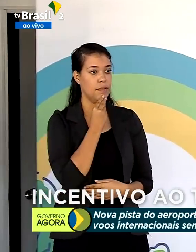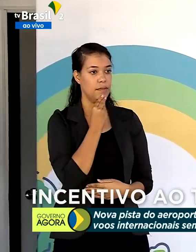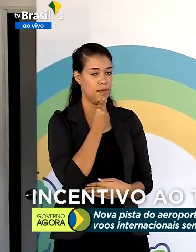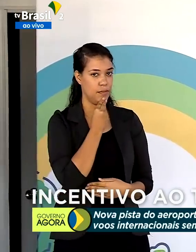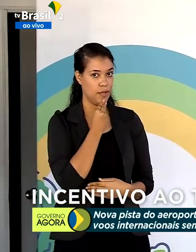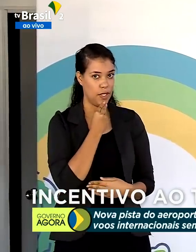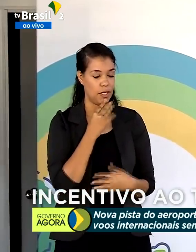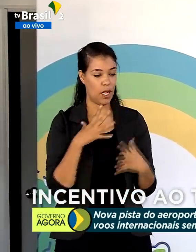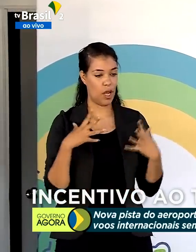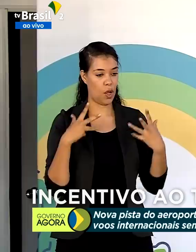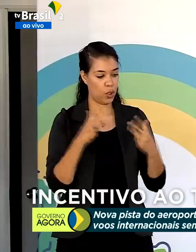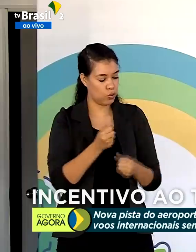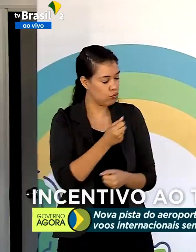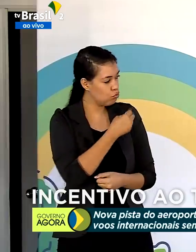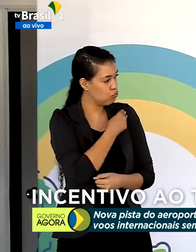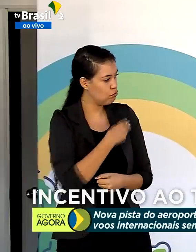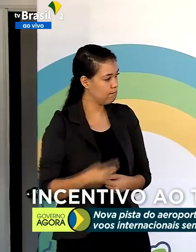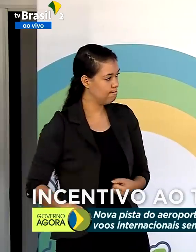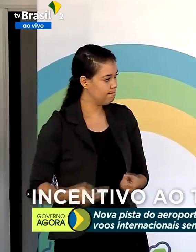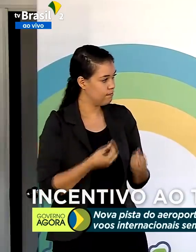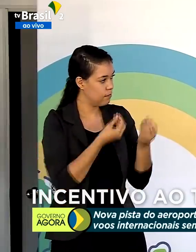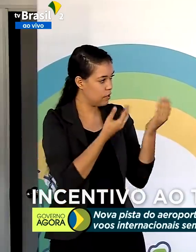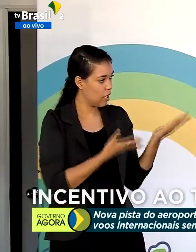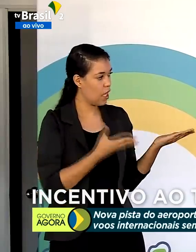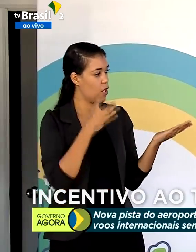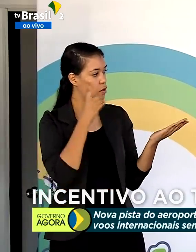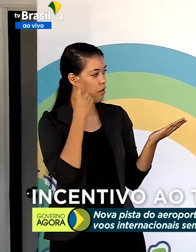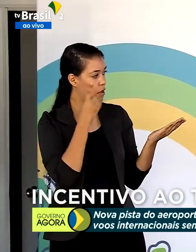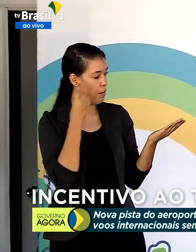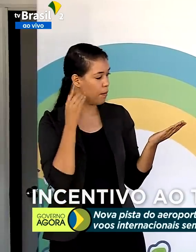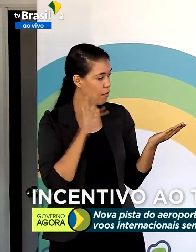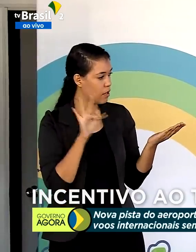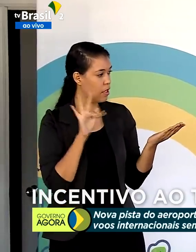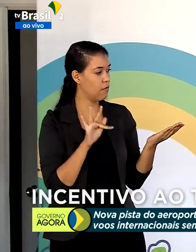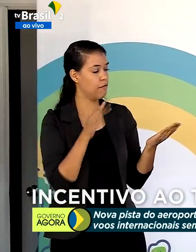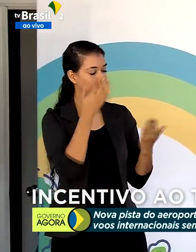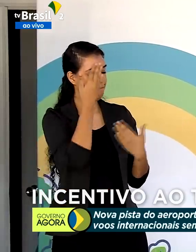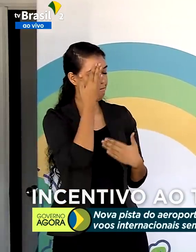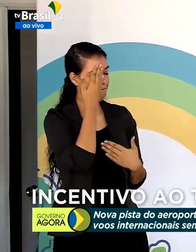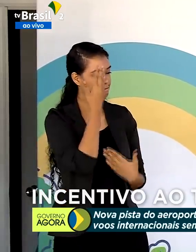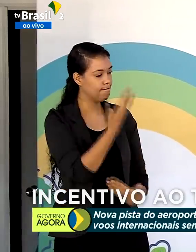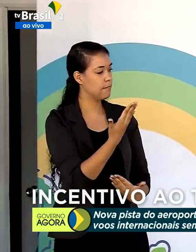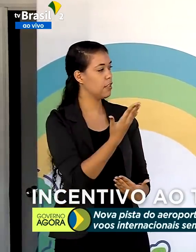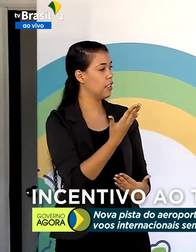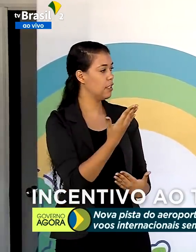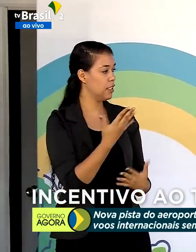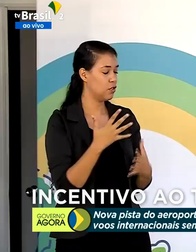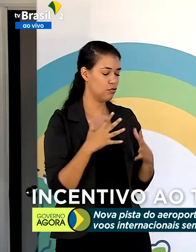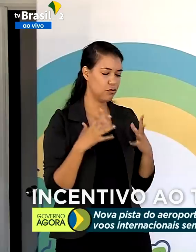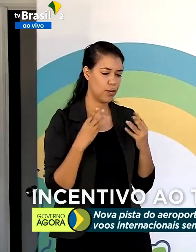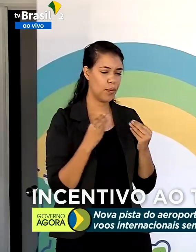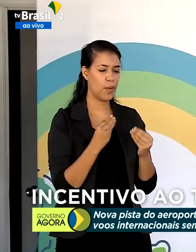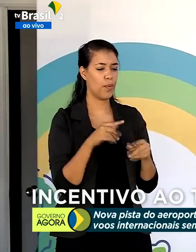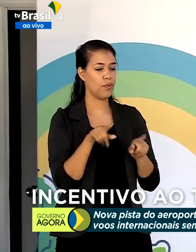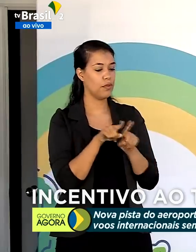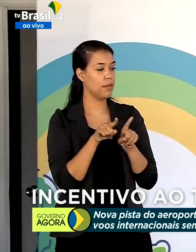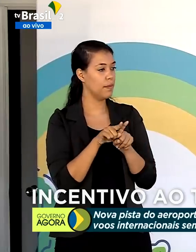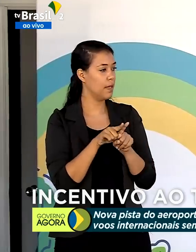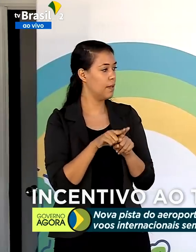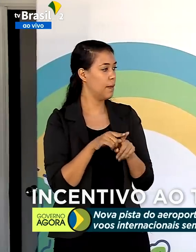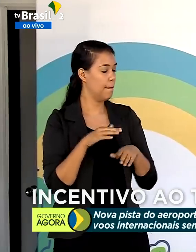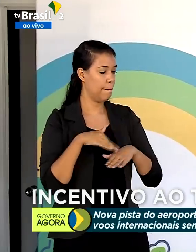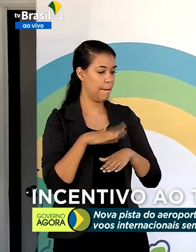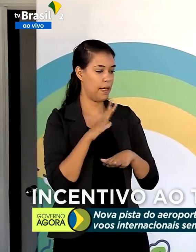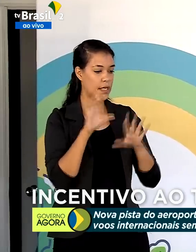nossos ministros que aqui estão, nossos deputados. Agradeço muito aí aos nossos companheiros, principalmente aqui ao meu